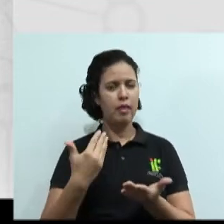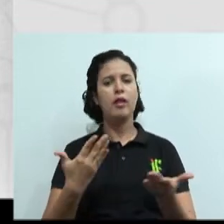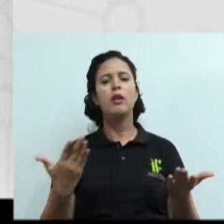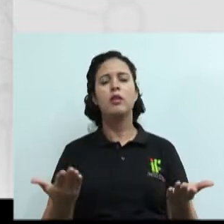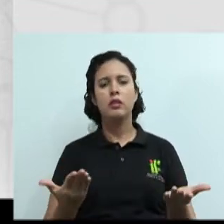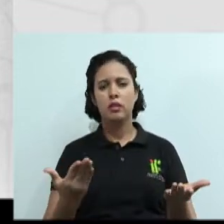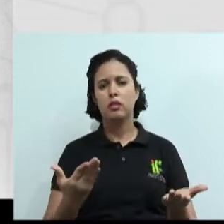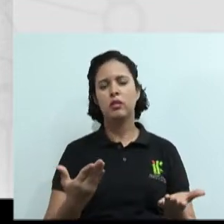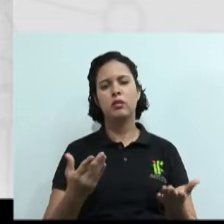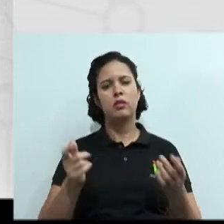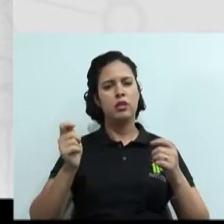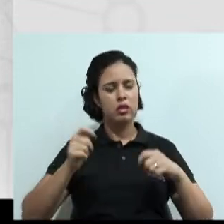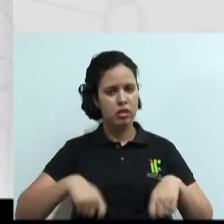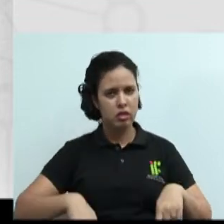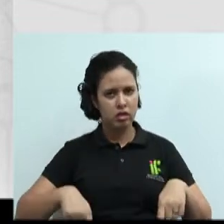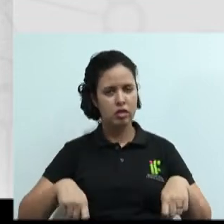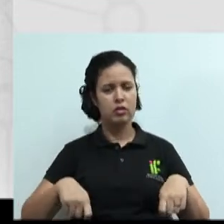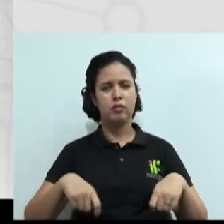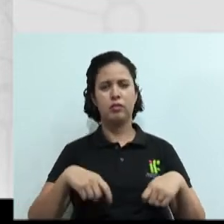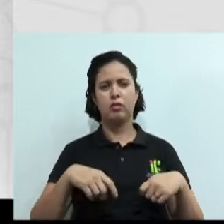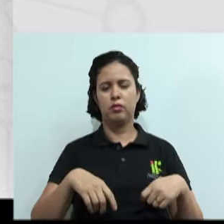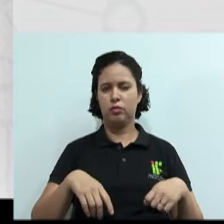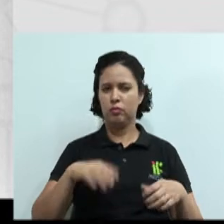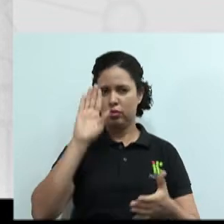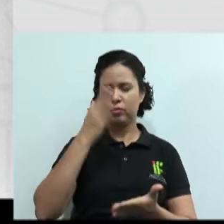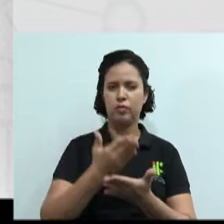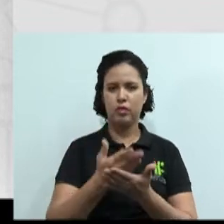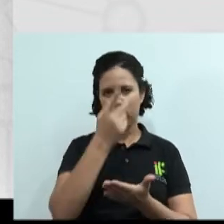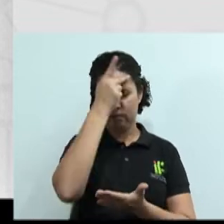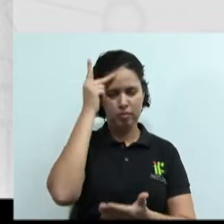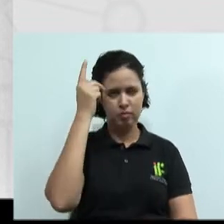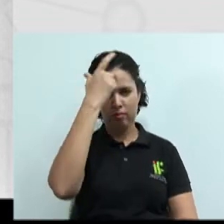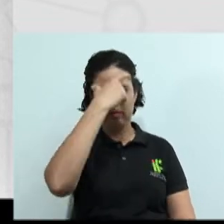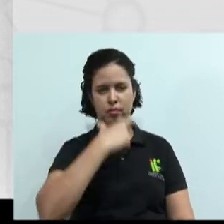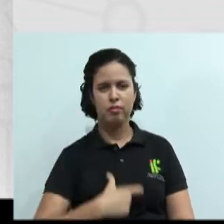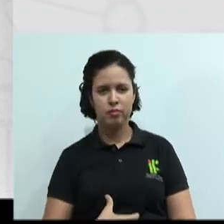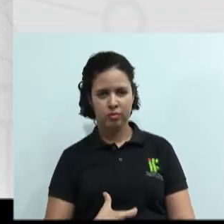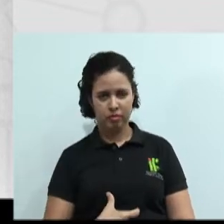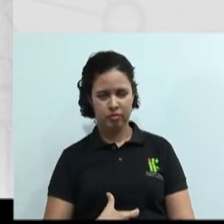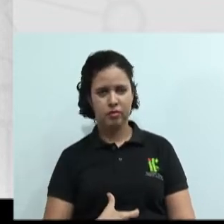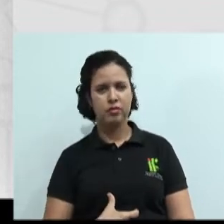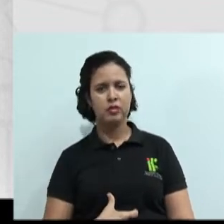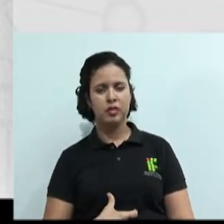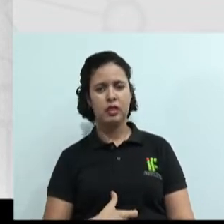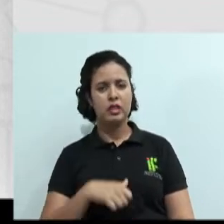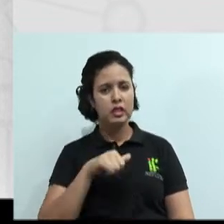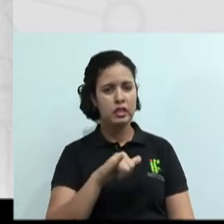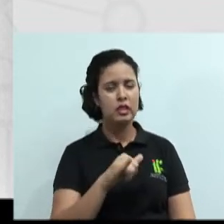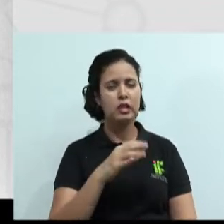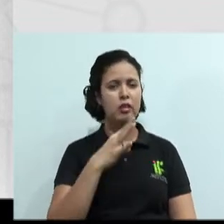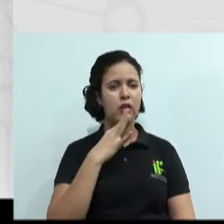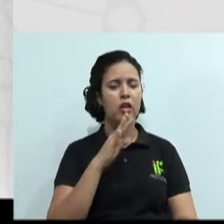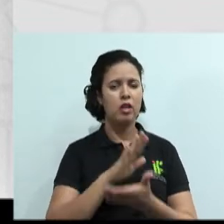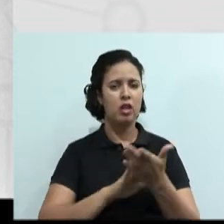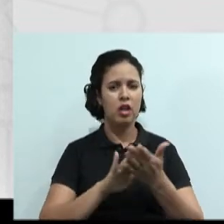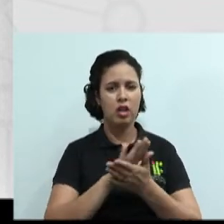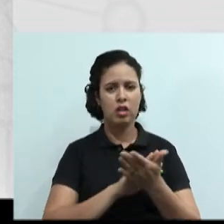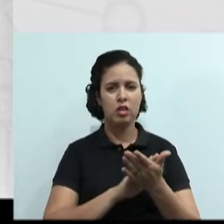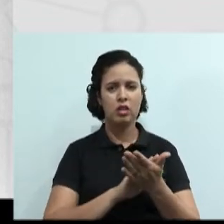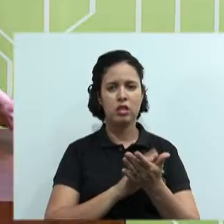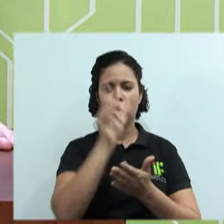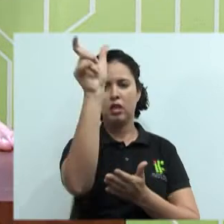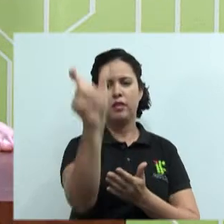de confiar naquilo que você é, na pessoa que você é, você não vai ter confiança para chegar a se relacionar com alguém. Você vai ter